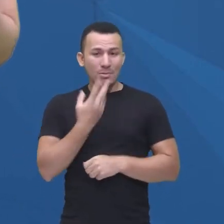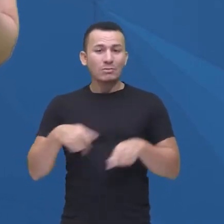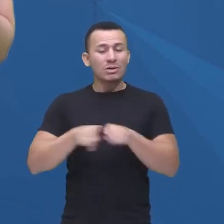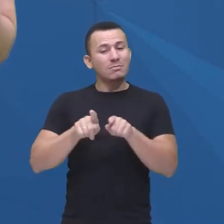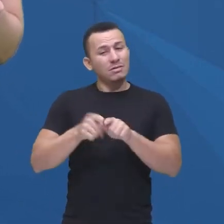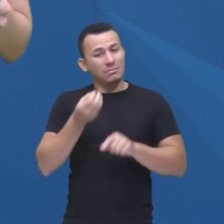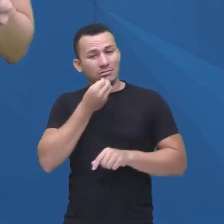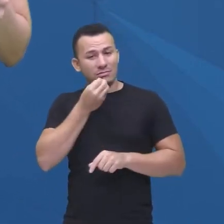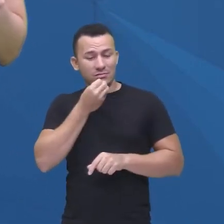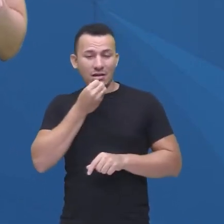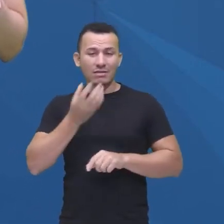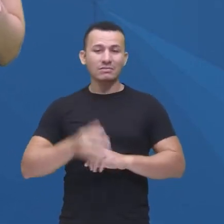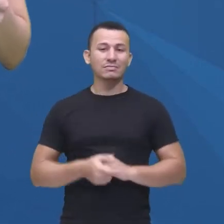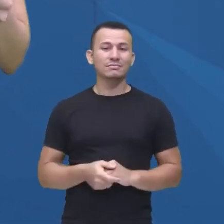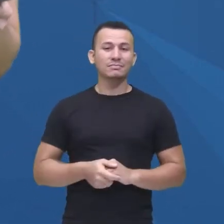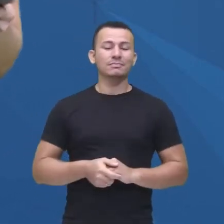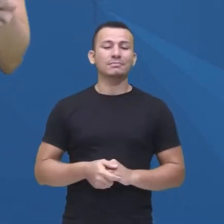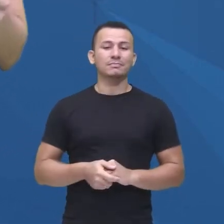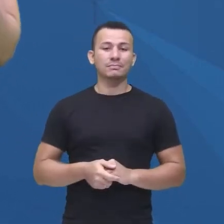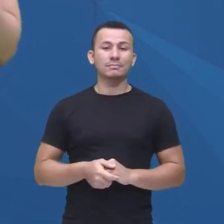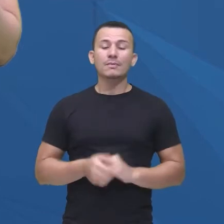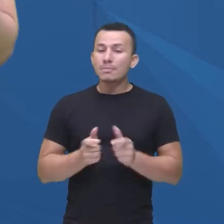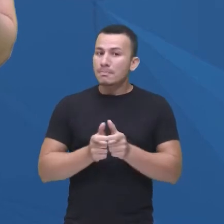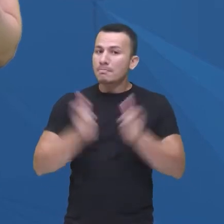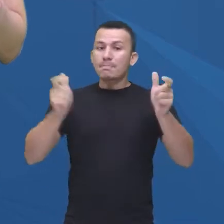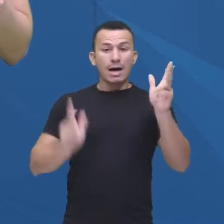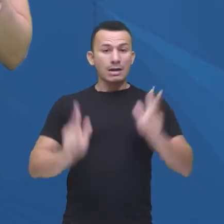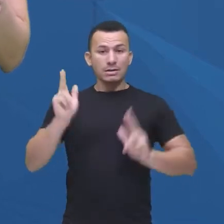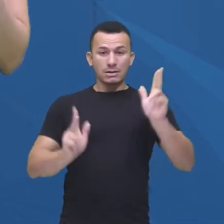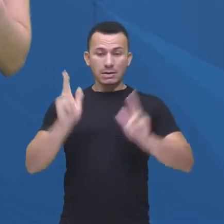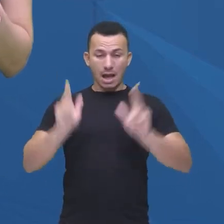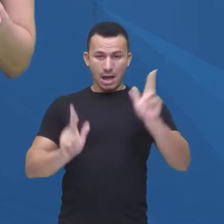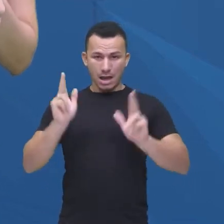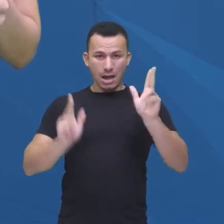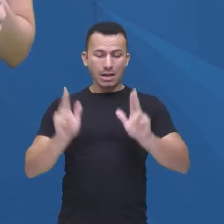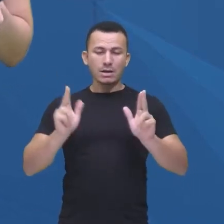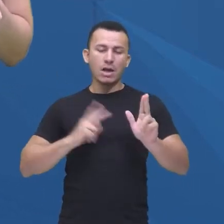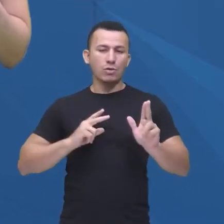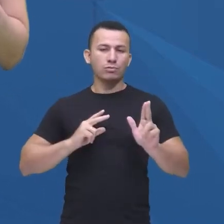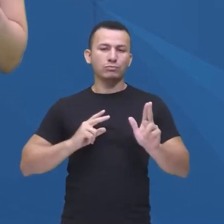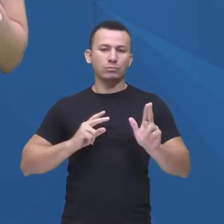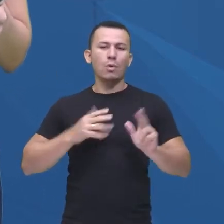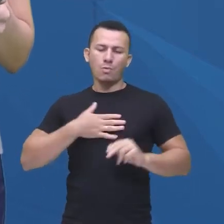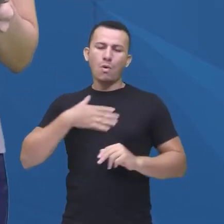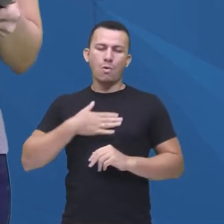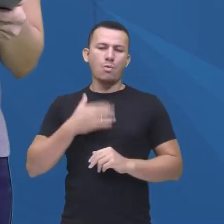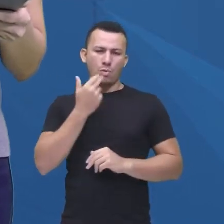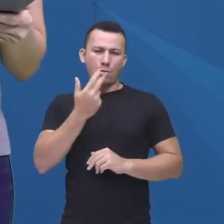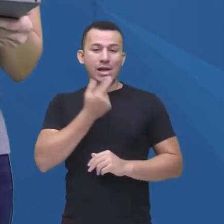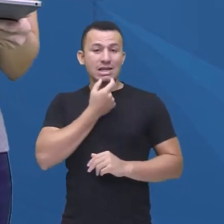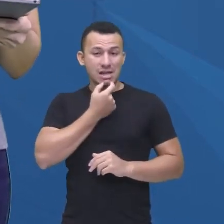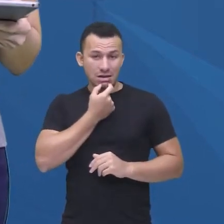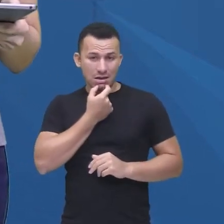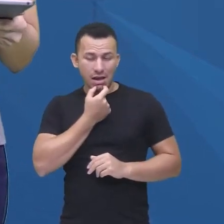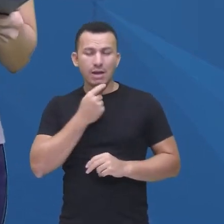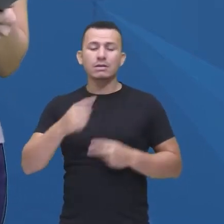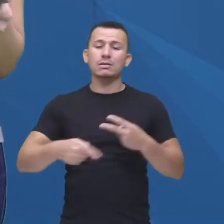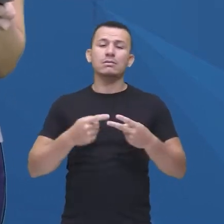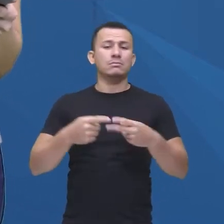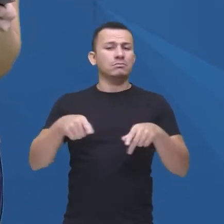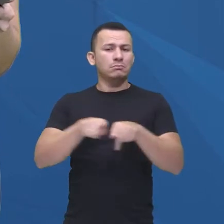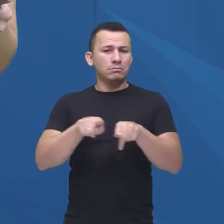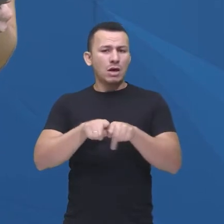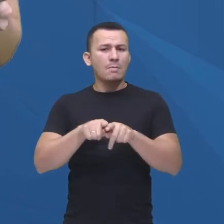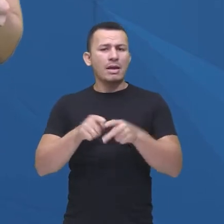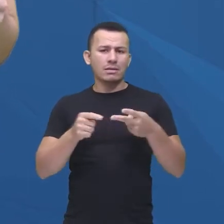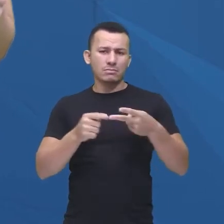tradução. Normalmente a maioria das séries que eu assisto são em inglês, né? O idioma. Mas às vezes também a gente vê ali